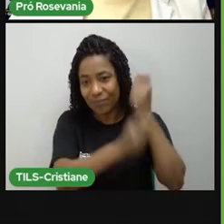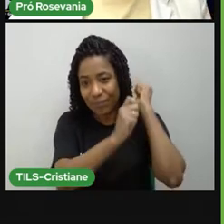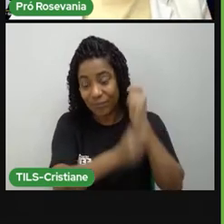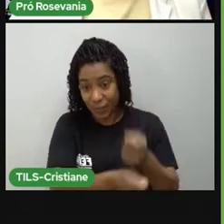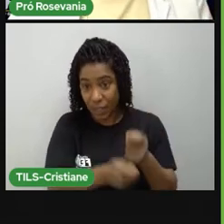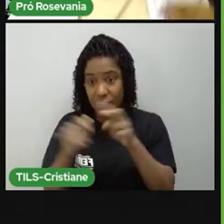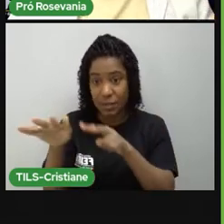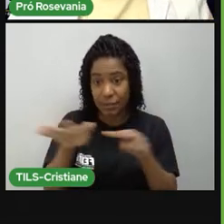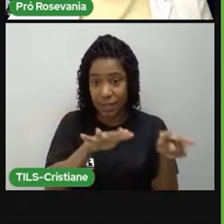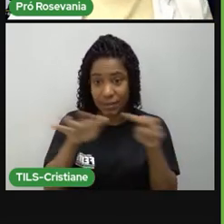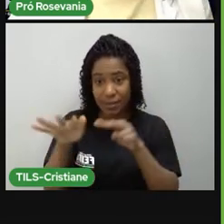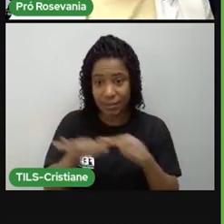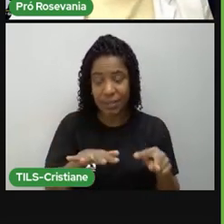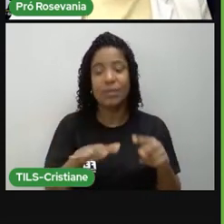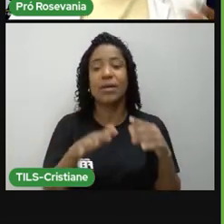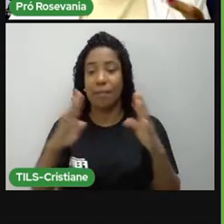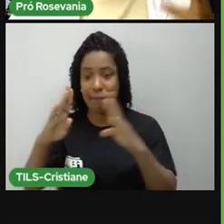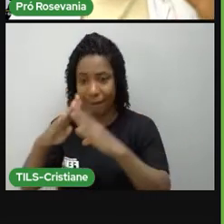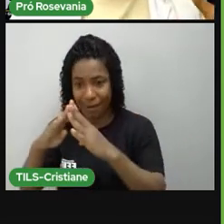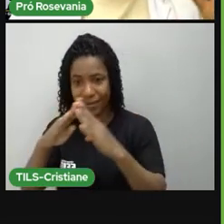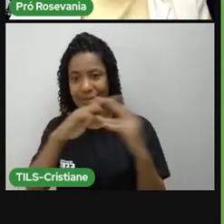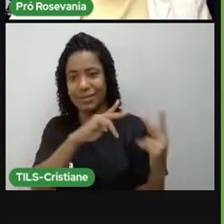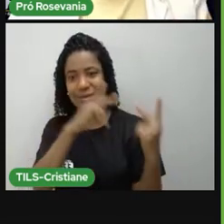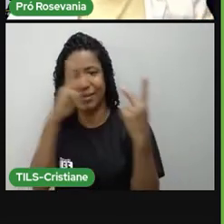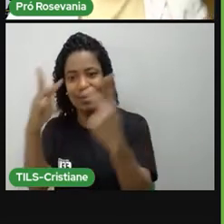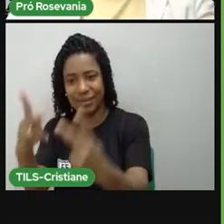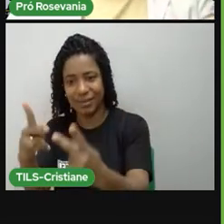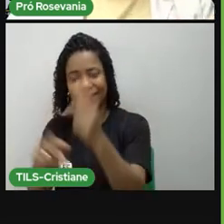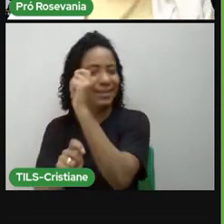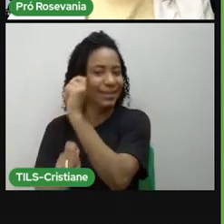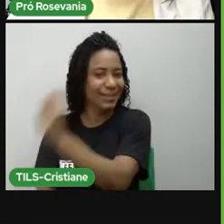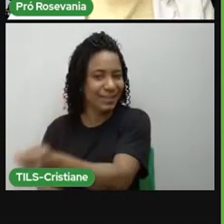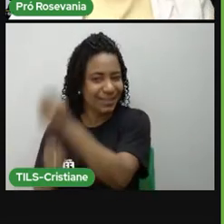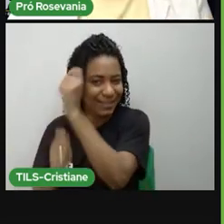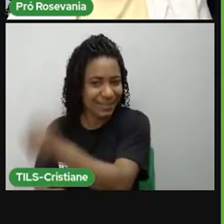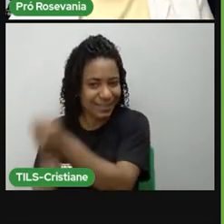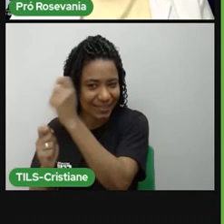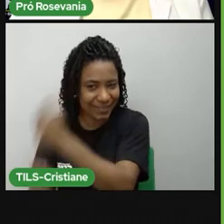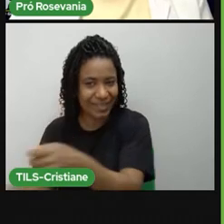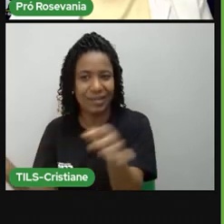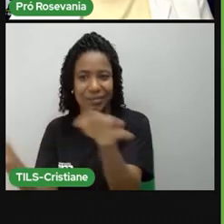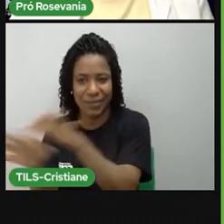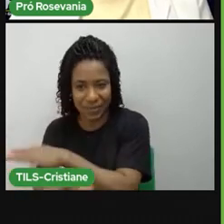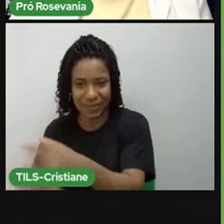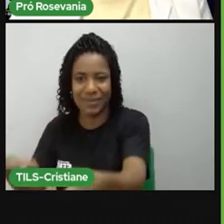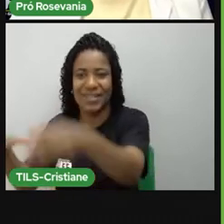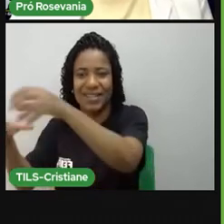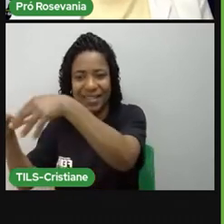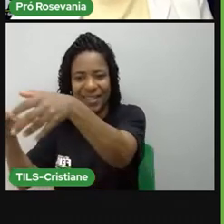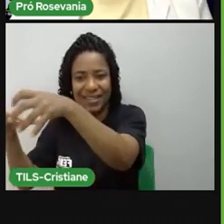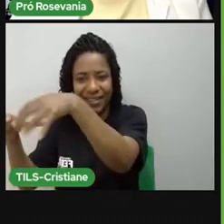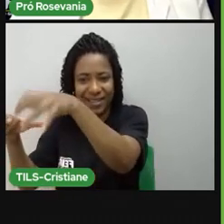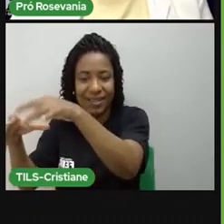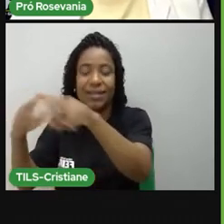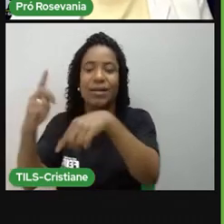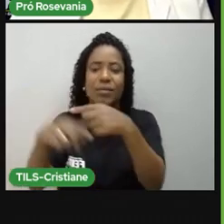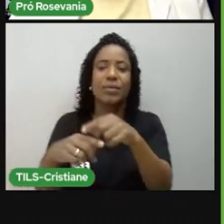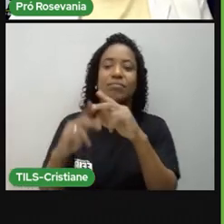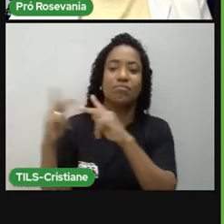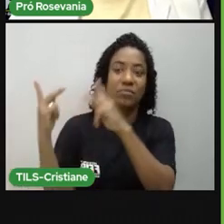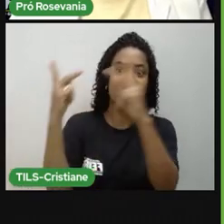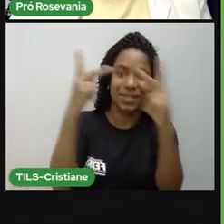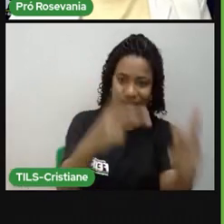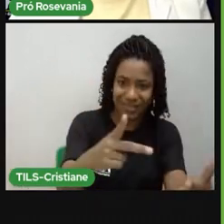semana eles vão fazer, eles chamam, né, de digitório, vão fazer um digitório na roça ou na fazenda de alguém, aí